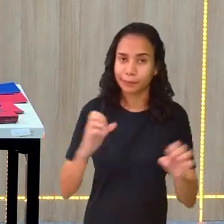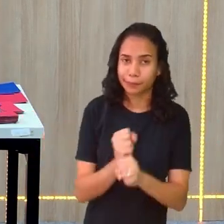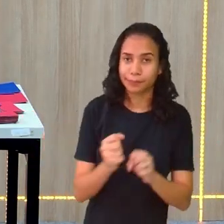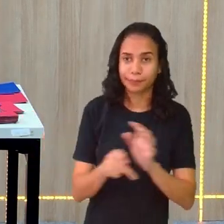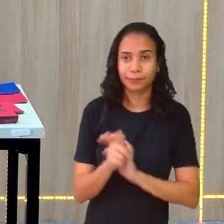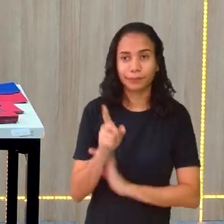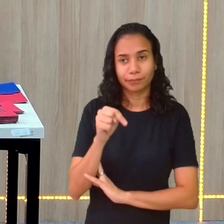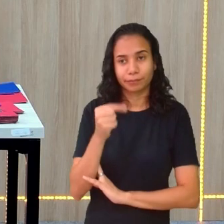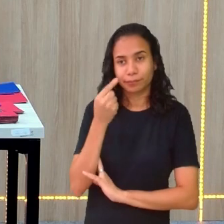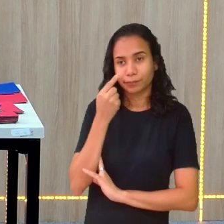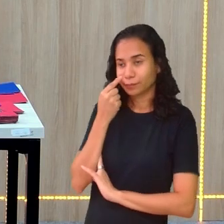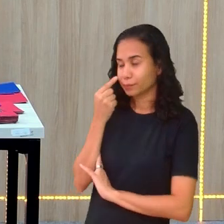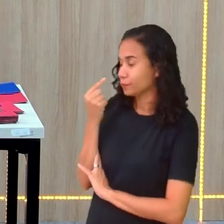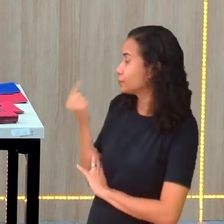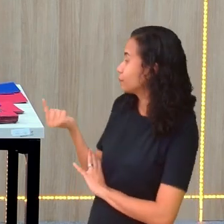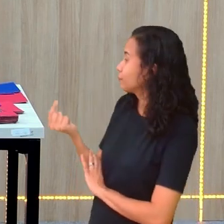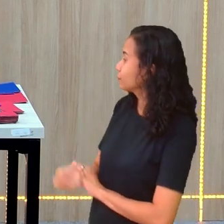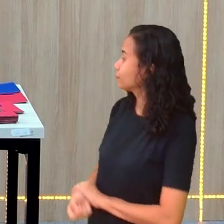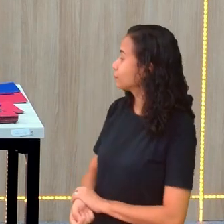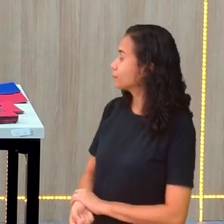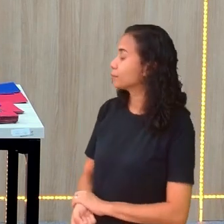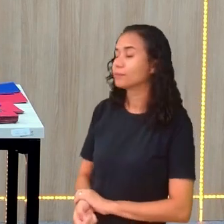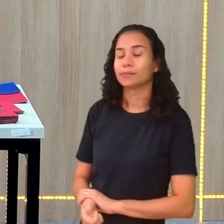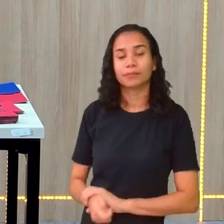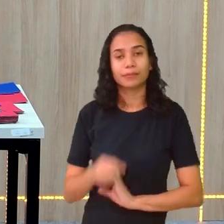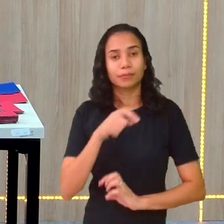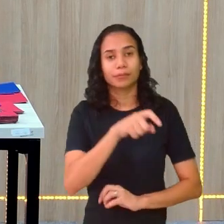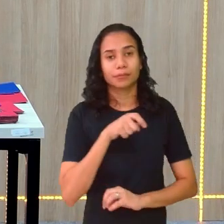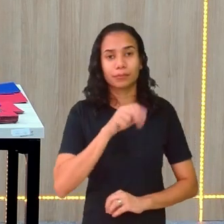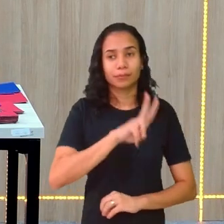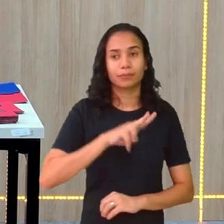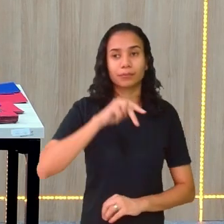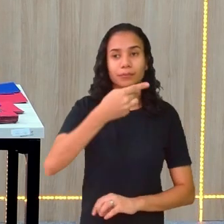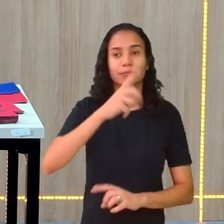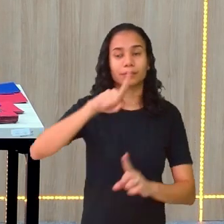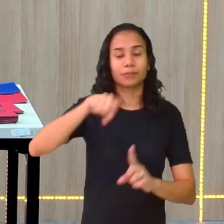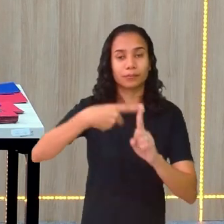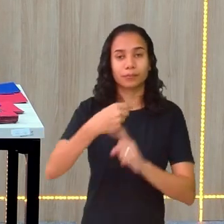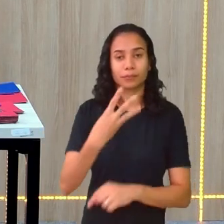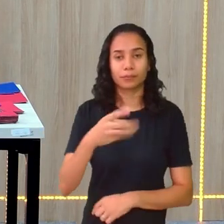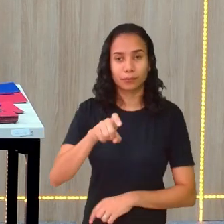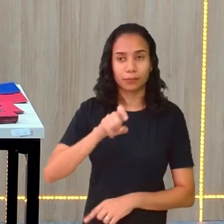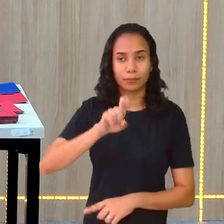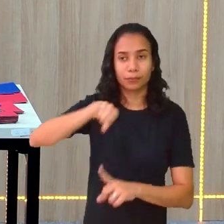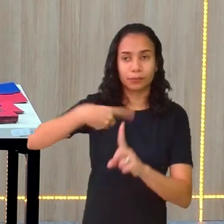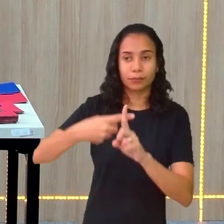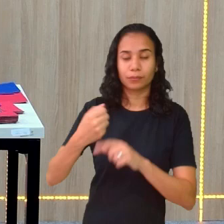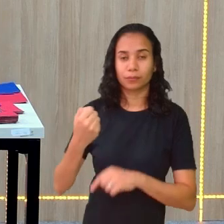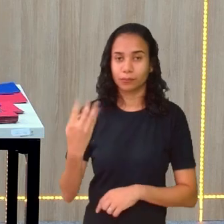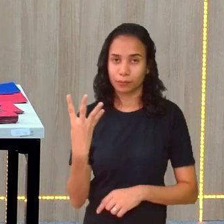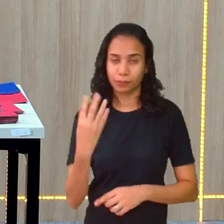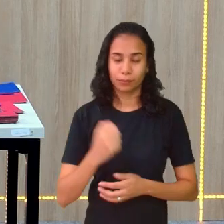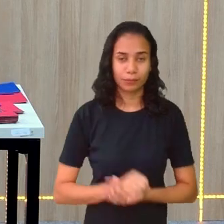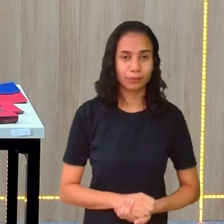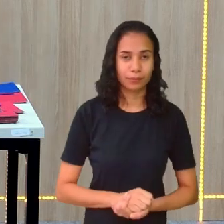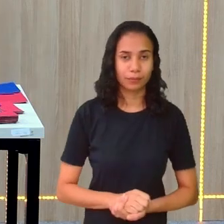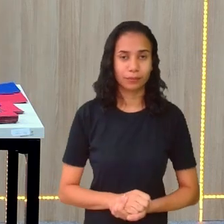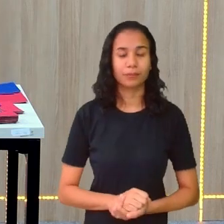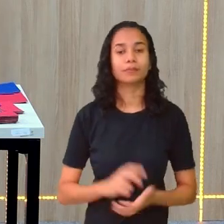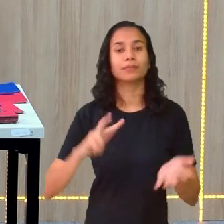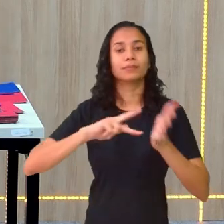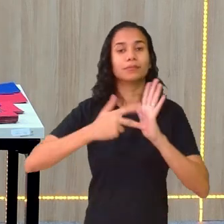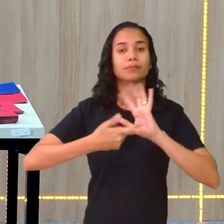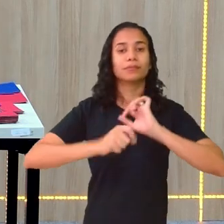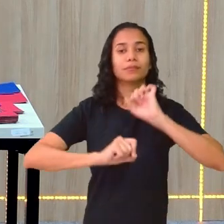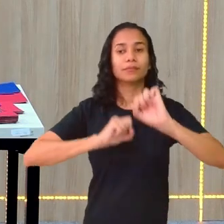aqui é uma equação do segundo grau. x ao quadrado mais 4x mais 4. Ou